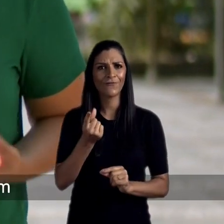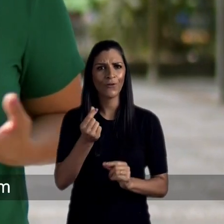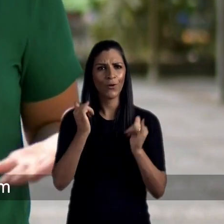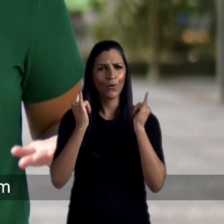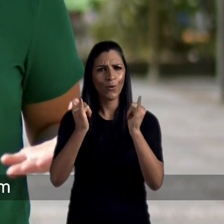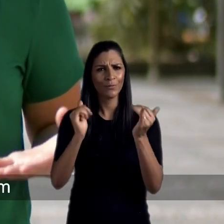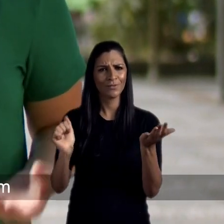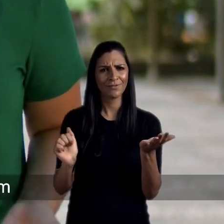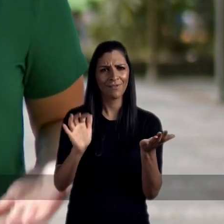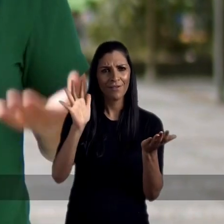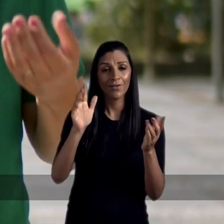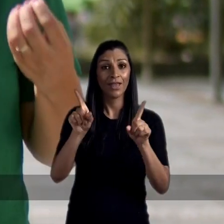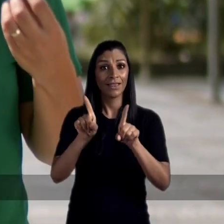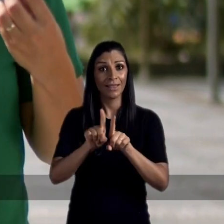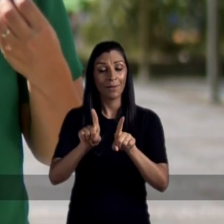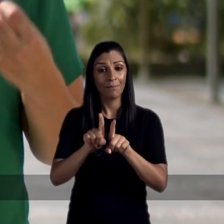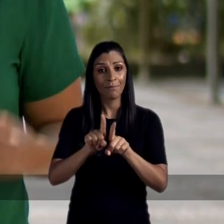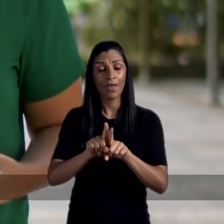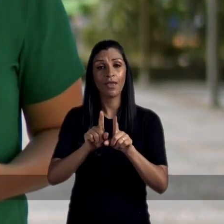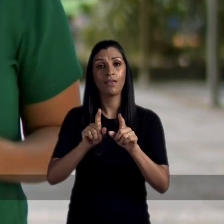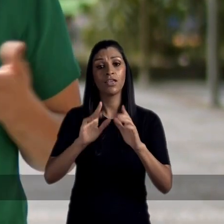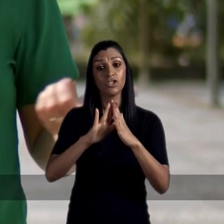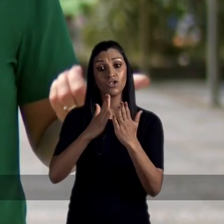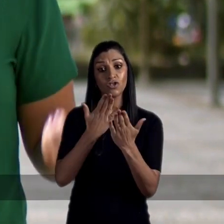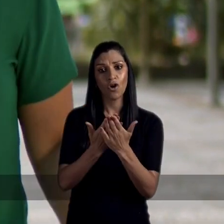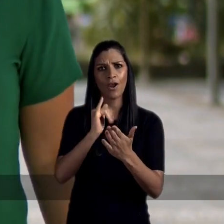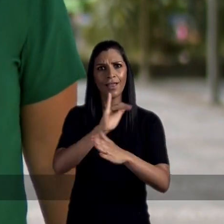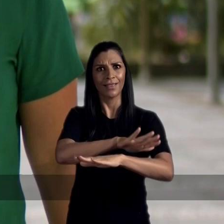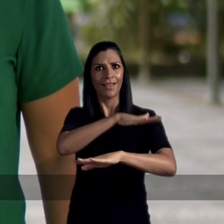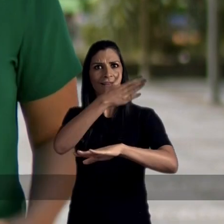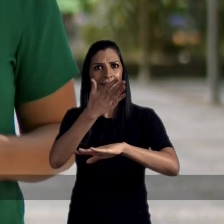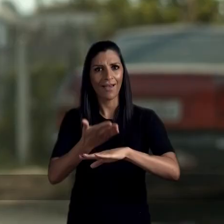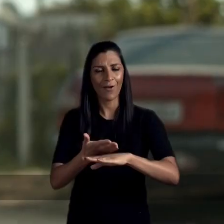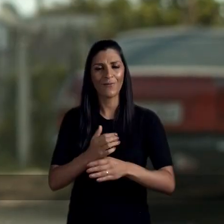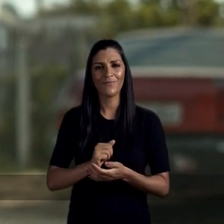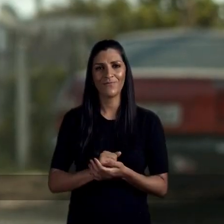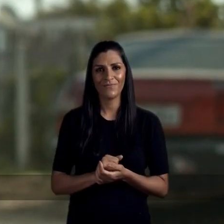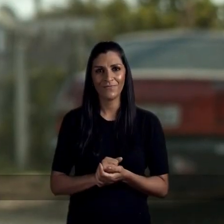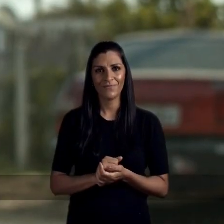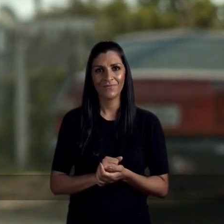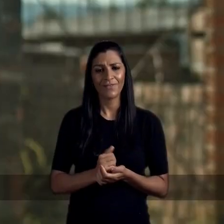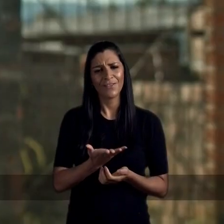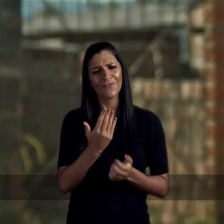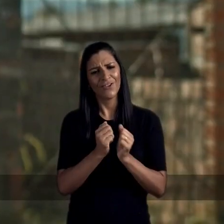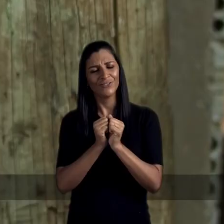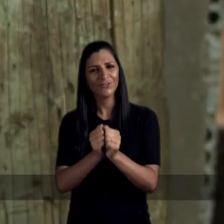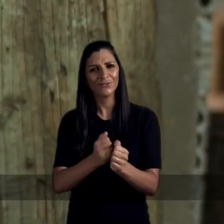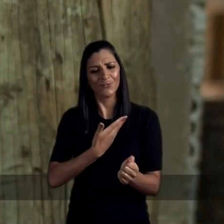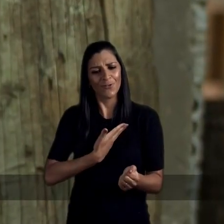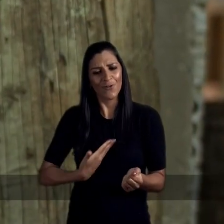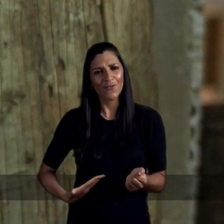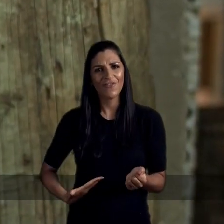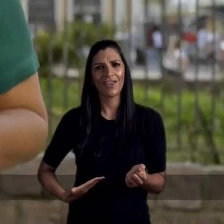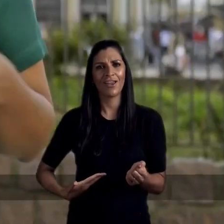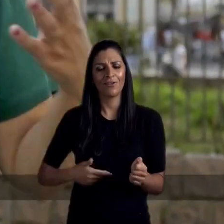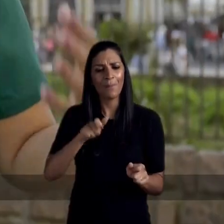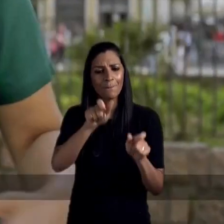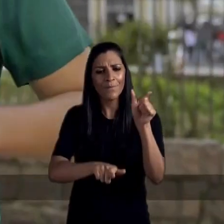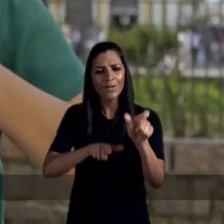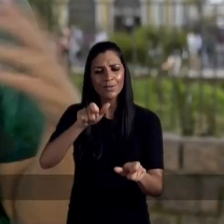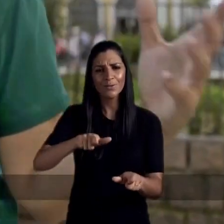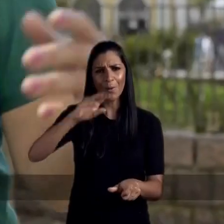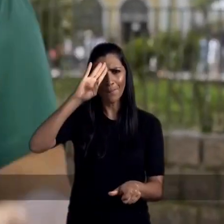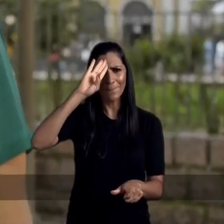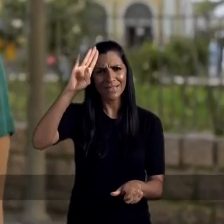redução do valor da passagem e a ampliação das escolas de tempo integral. Vem com a gente governar colocando as